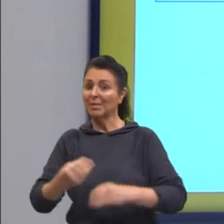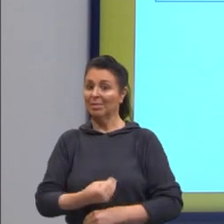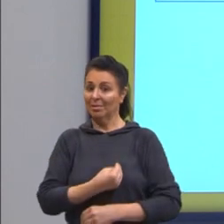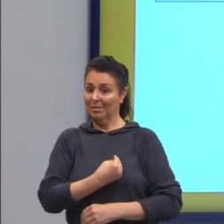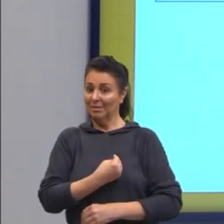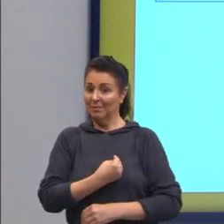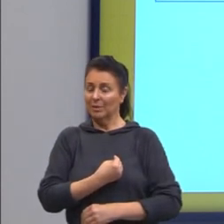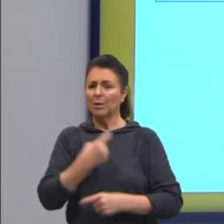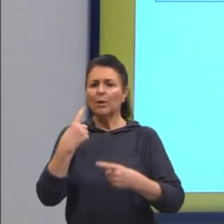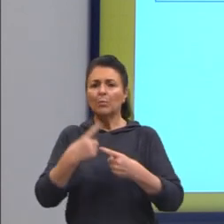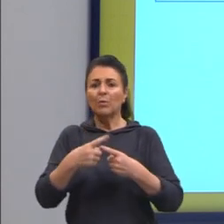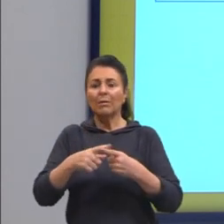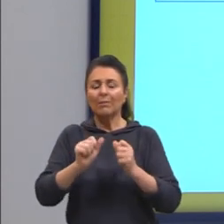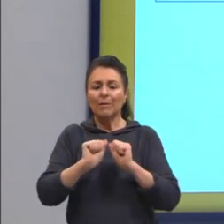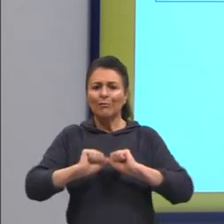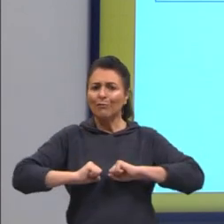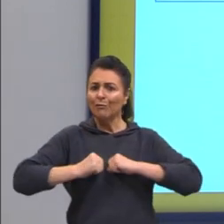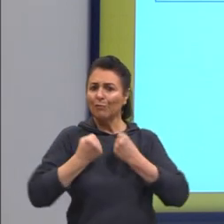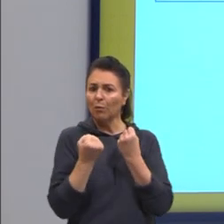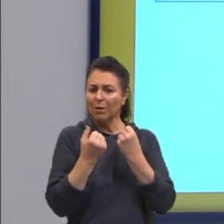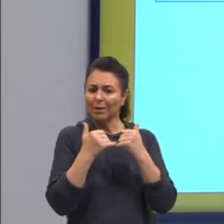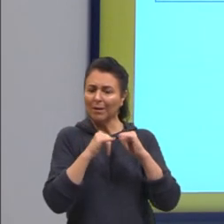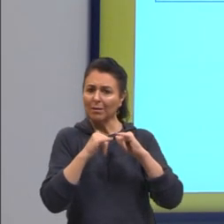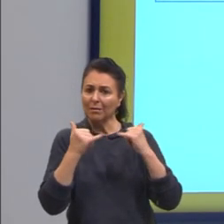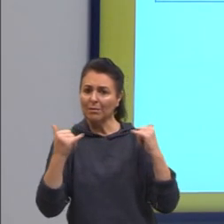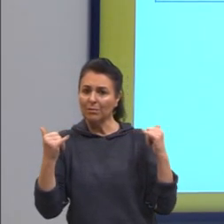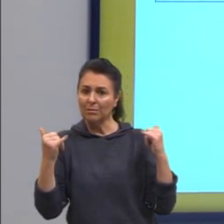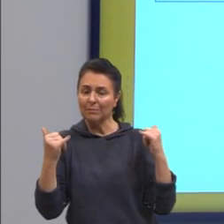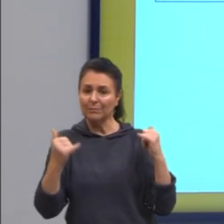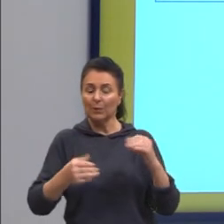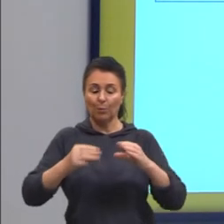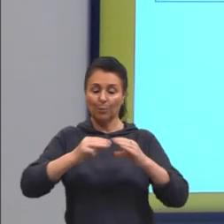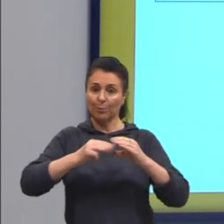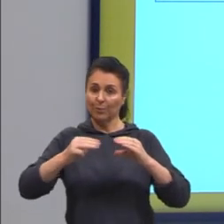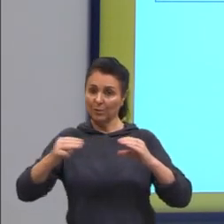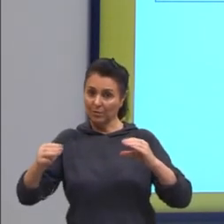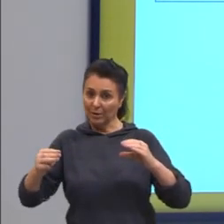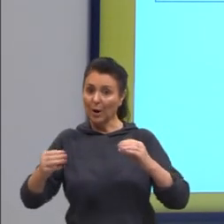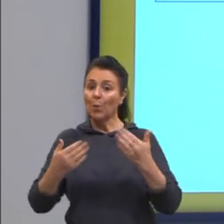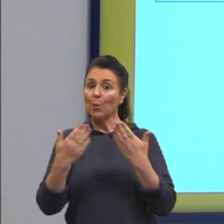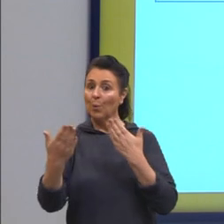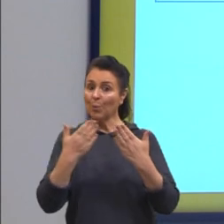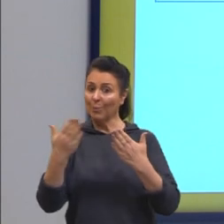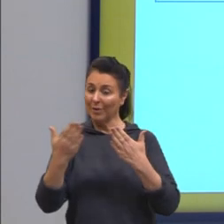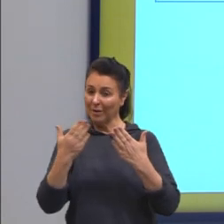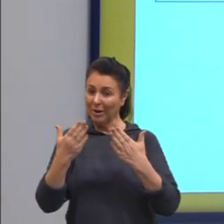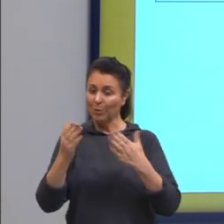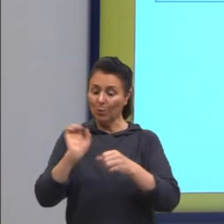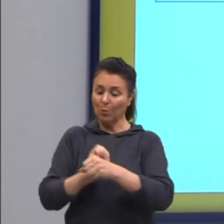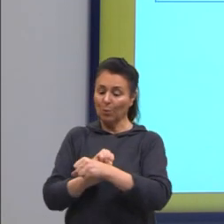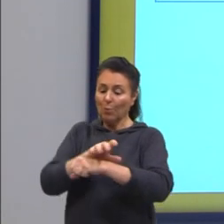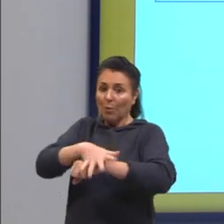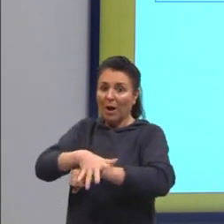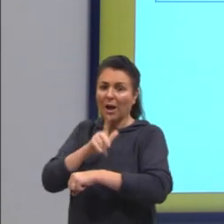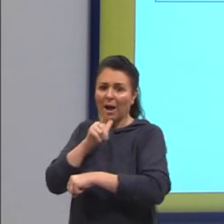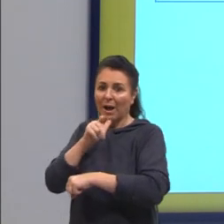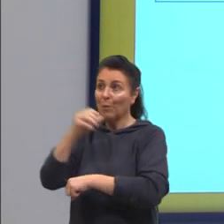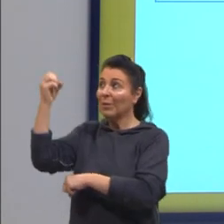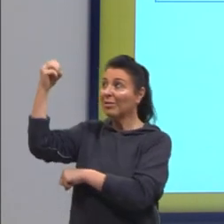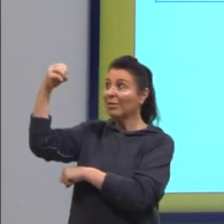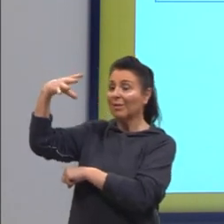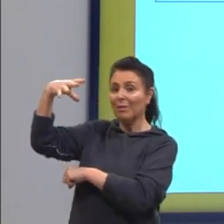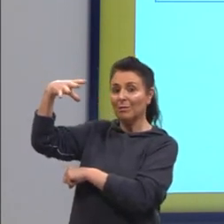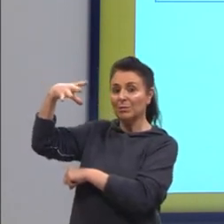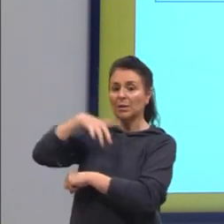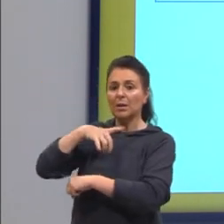Porque ela fornece energia, certo? Então, tanto a mitocôndria quanto a usina hidrelétrica vão fornecer energias, então. Tá? Então, se